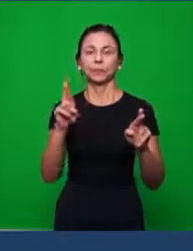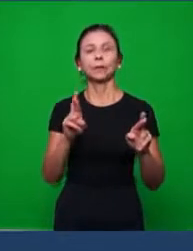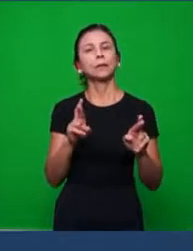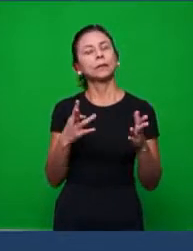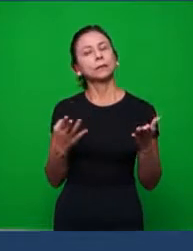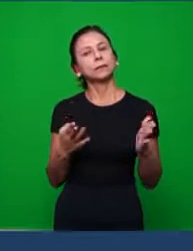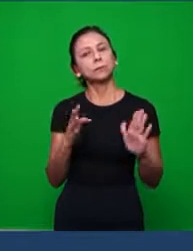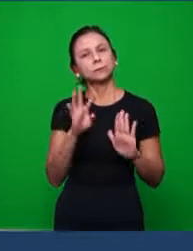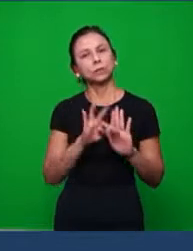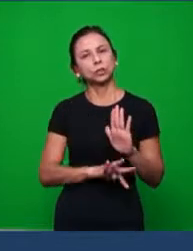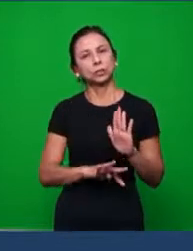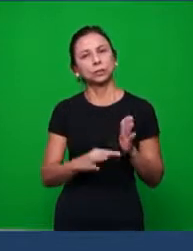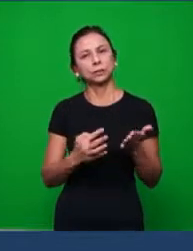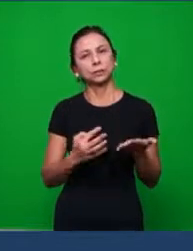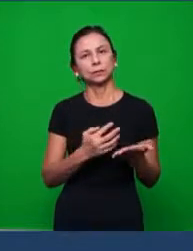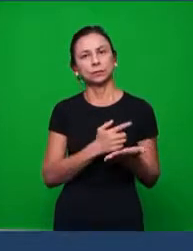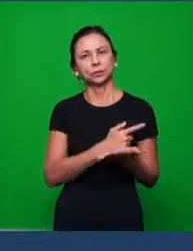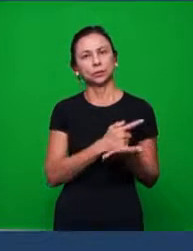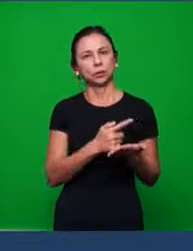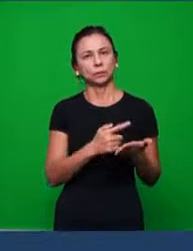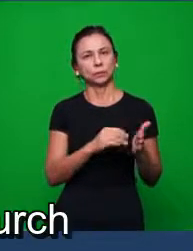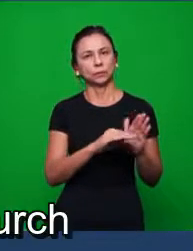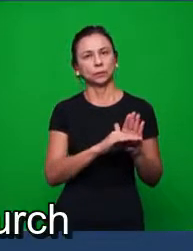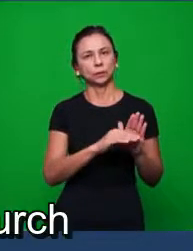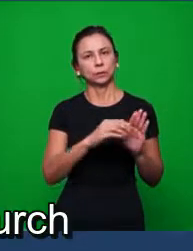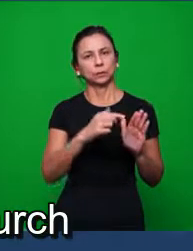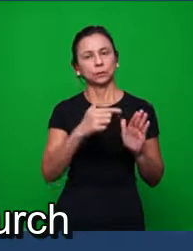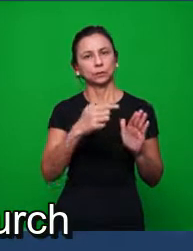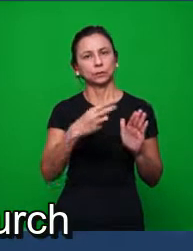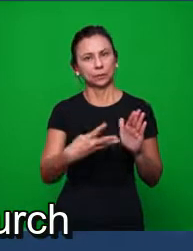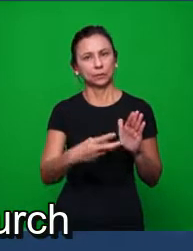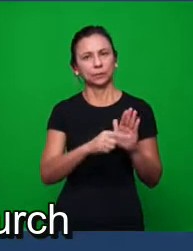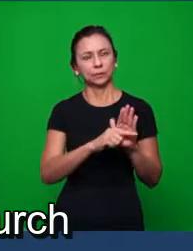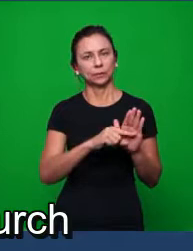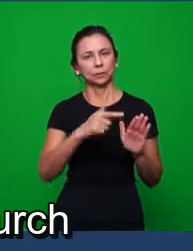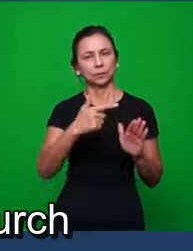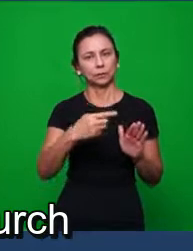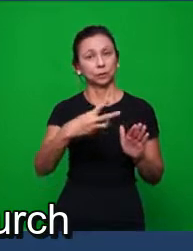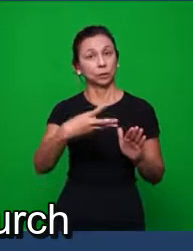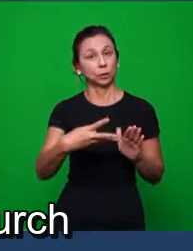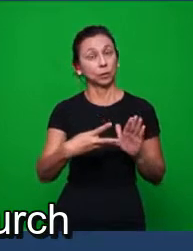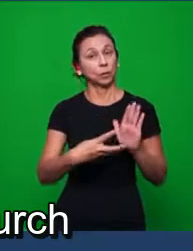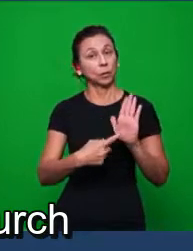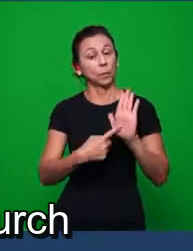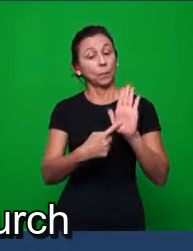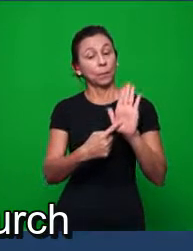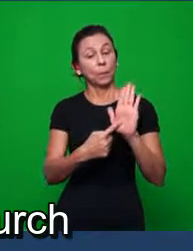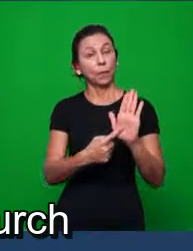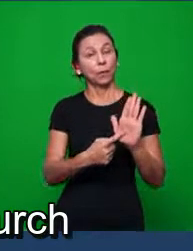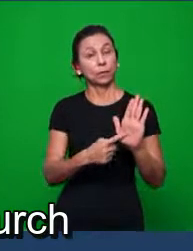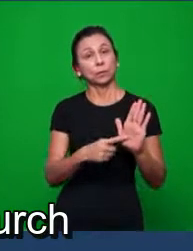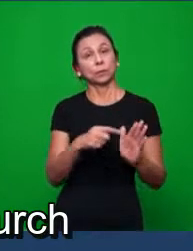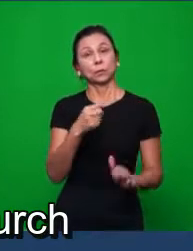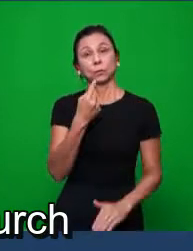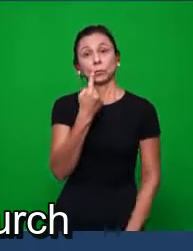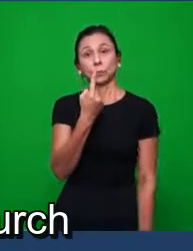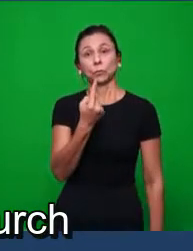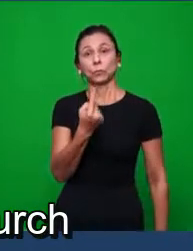de Gênesis 3,24. Então, cite o versículo que está em Éfeso,